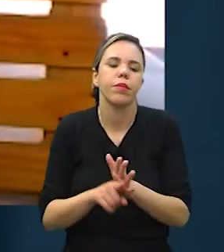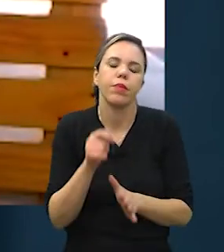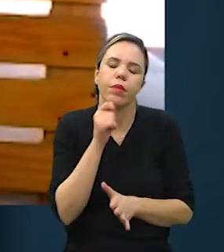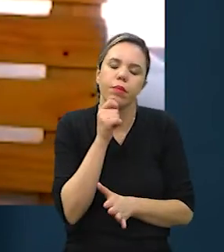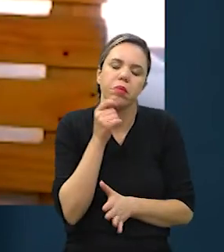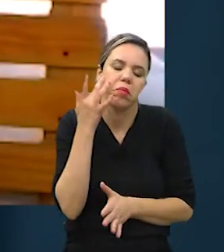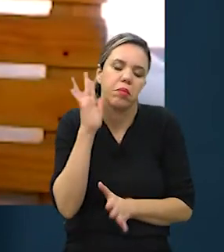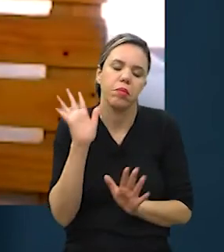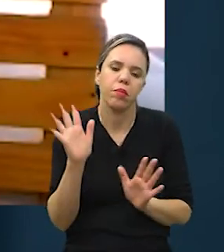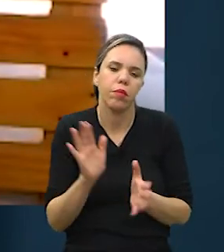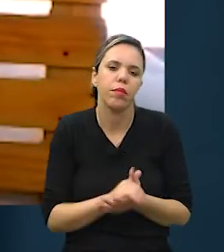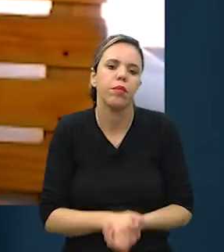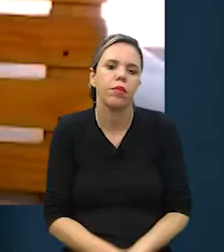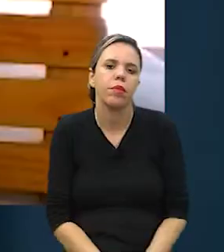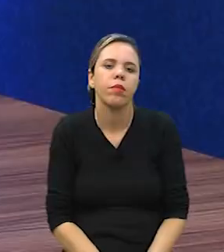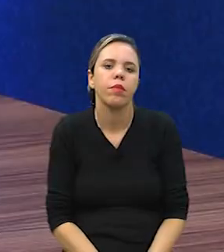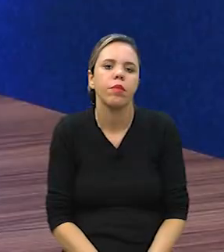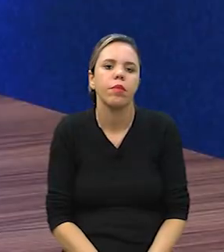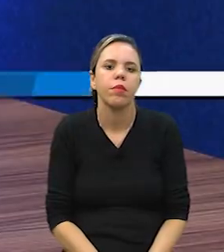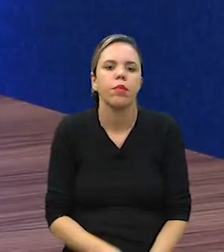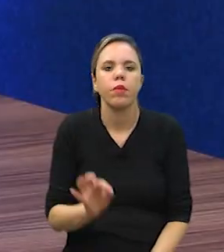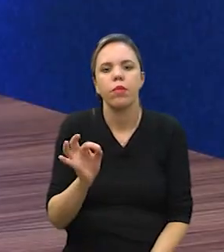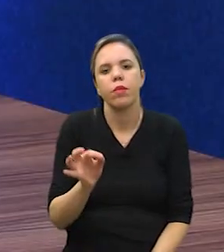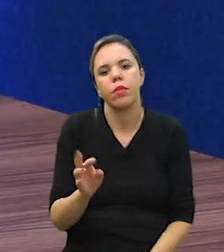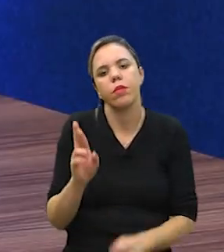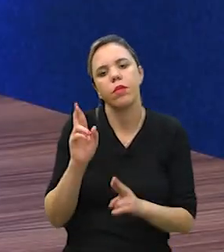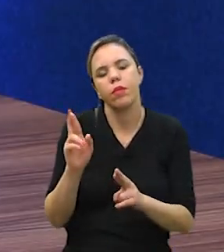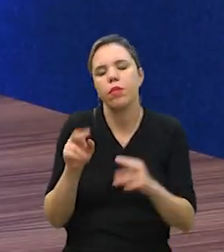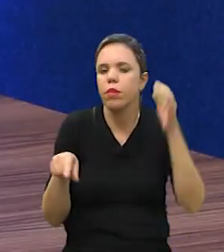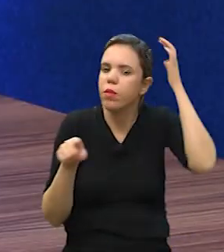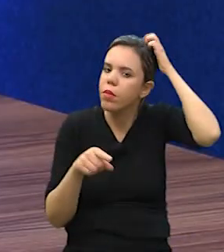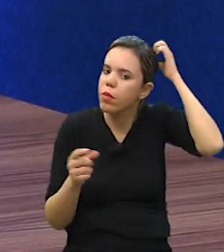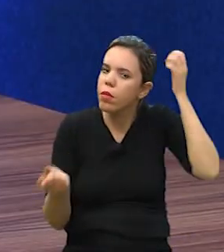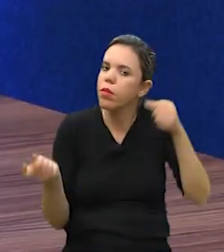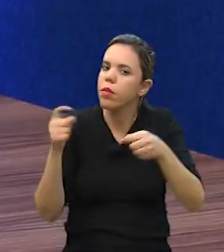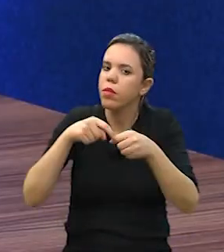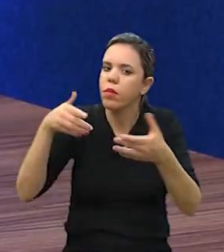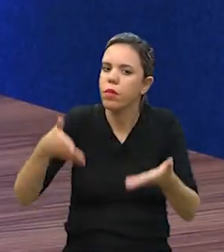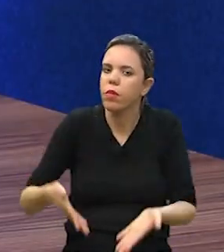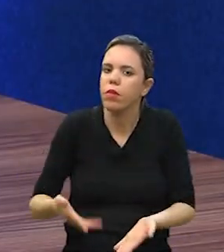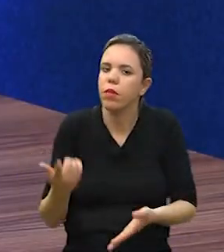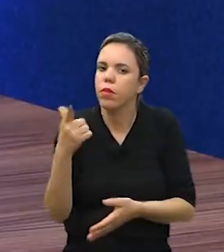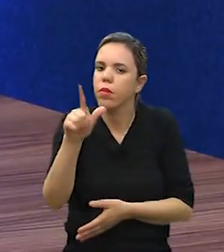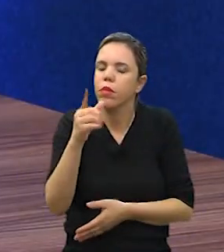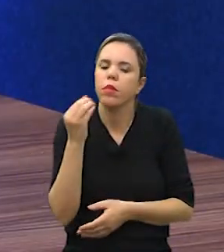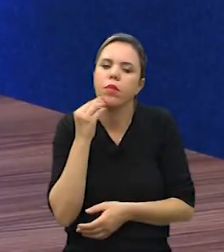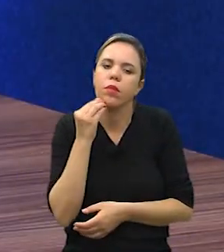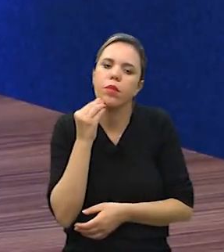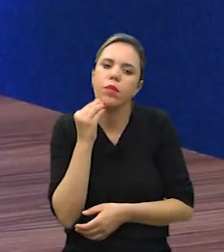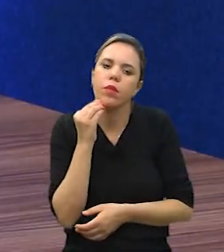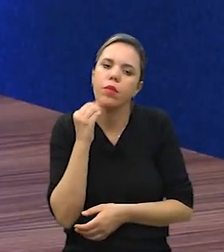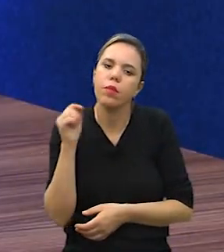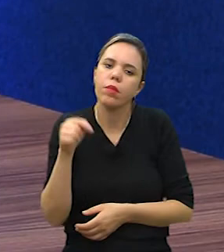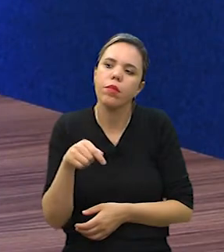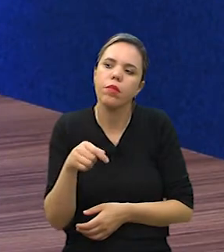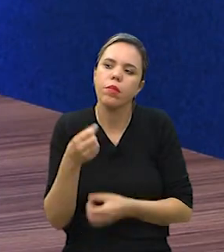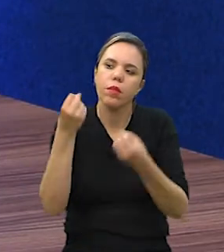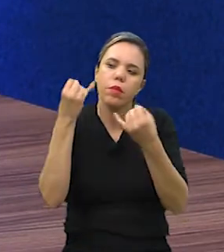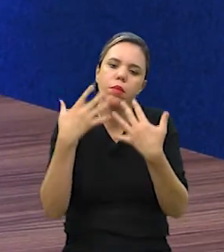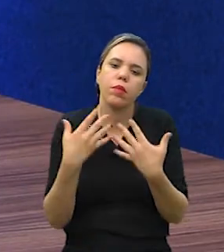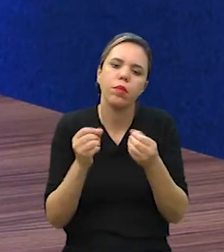estudando, ainda não temos nada concluído. Tá certo, então, gente espera que você possa voltar aqui em uma outra oportunidade,